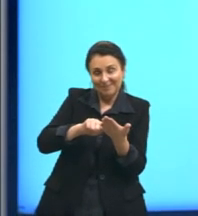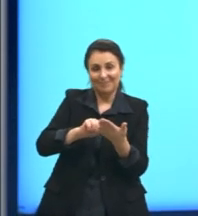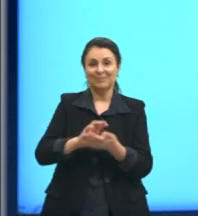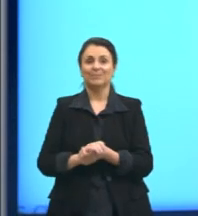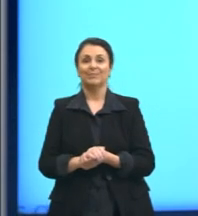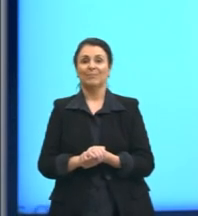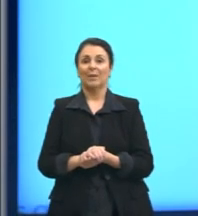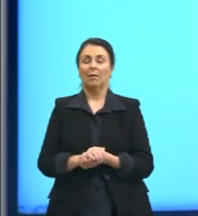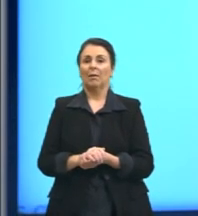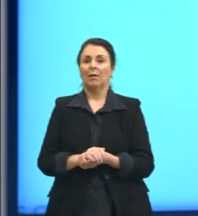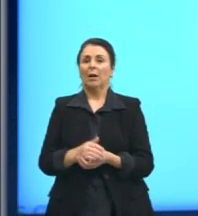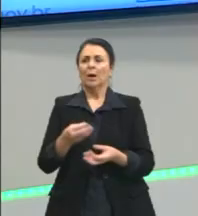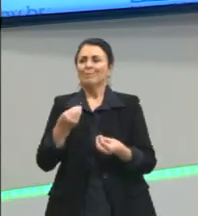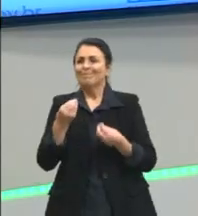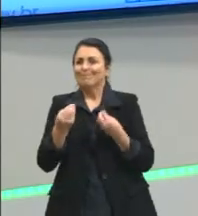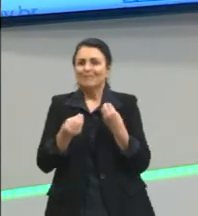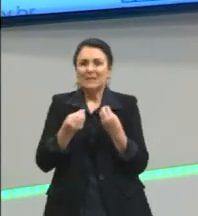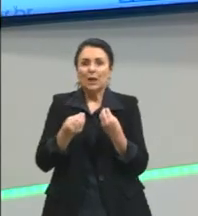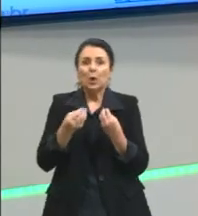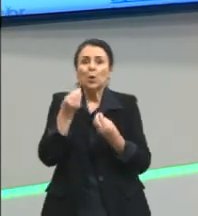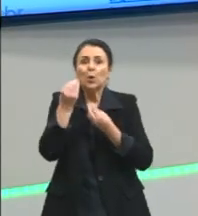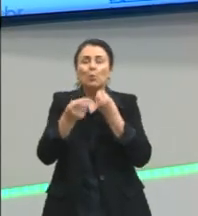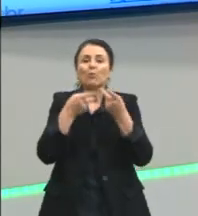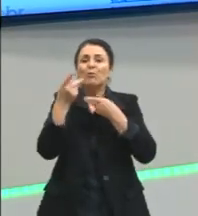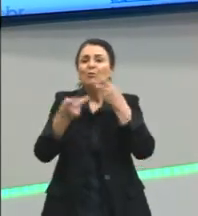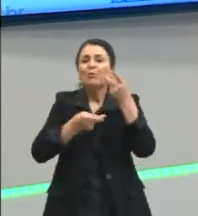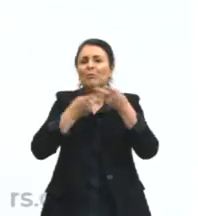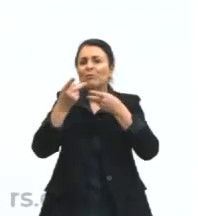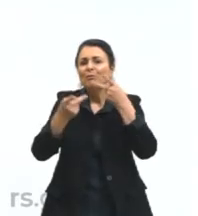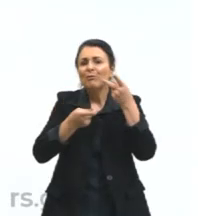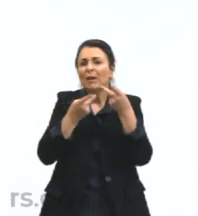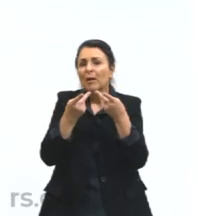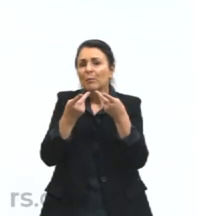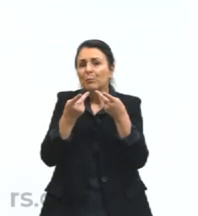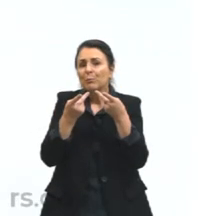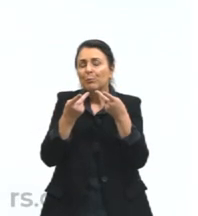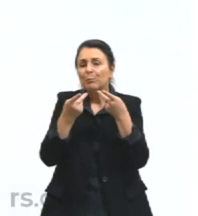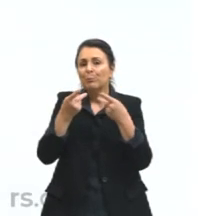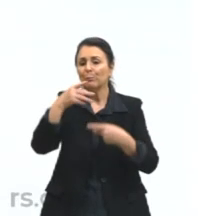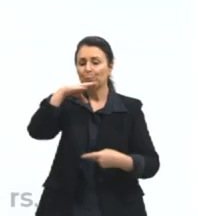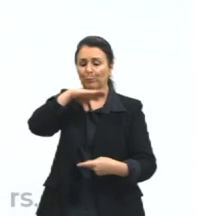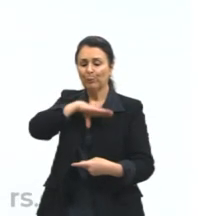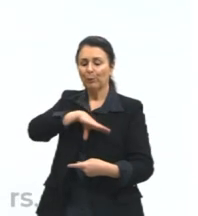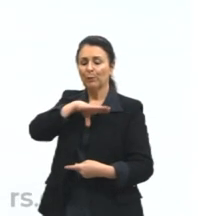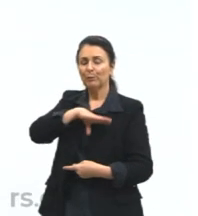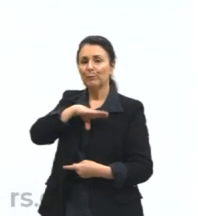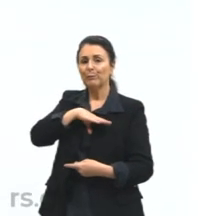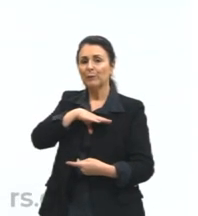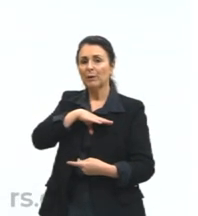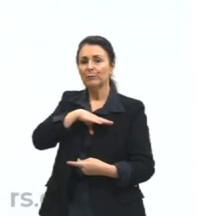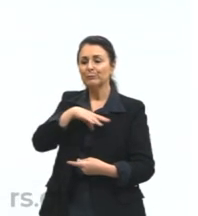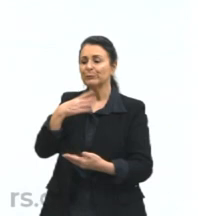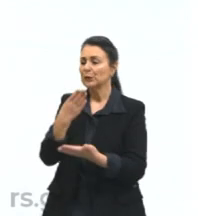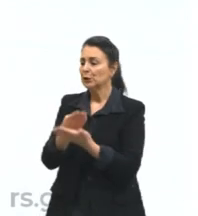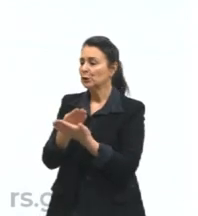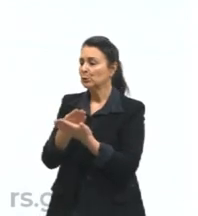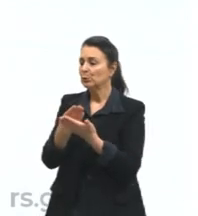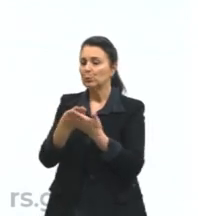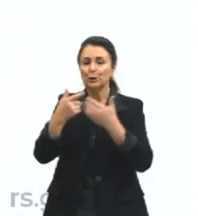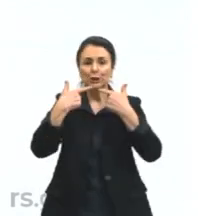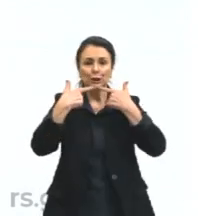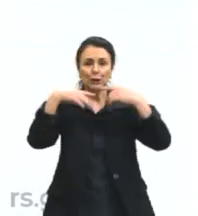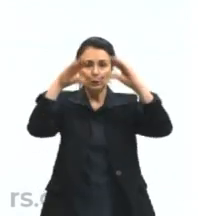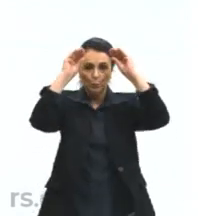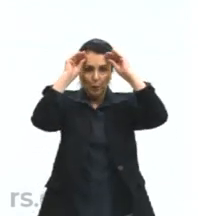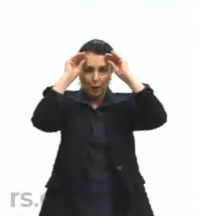Não tem como a gente falar em língua portuguesa, estudos de linguagem,